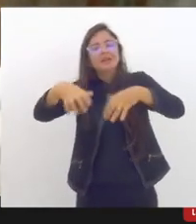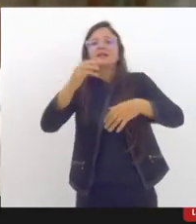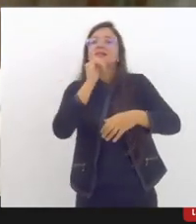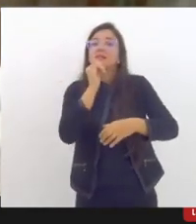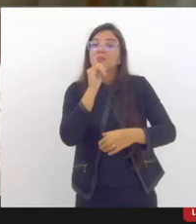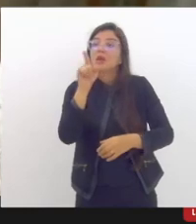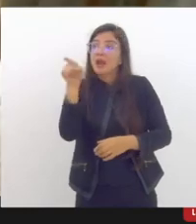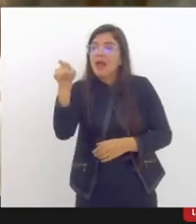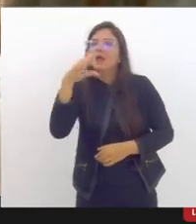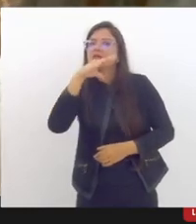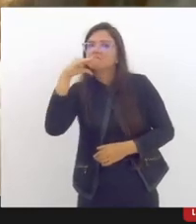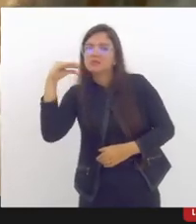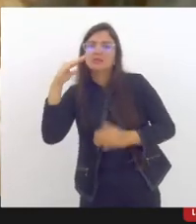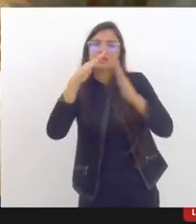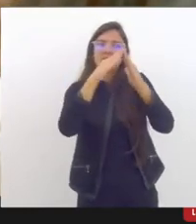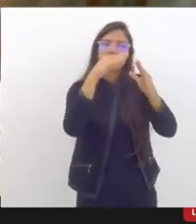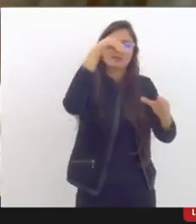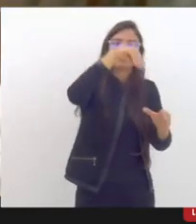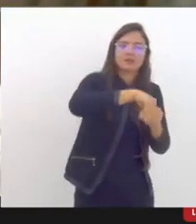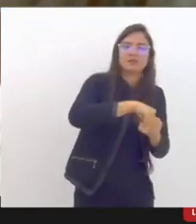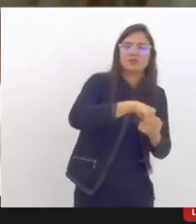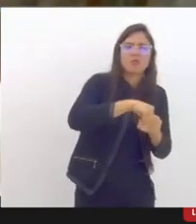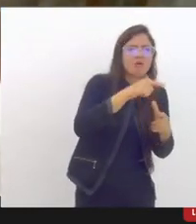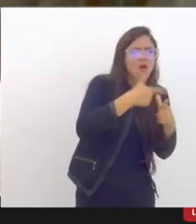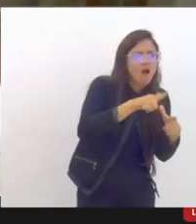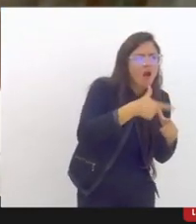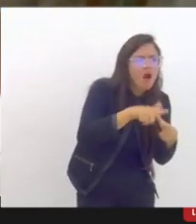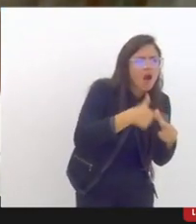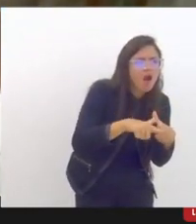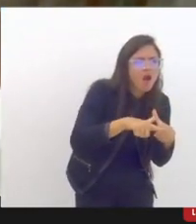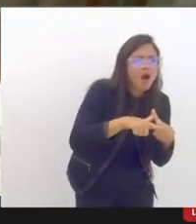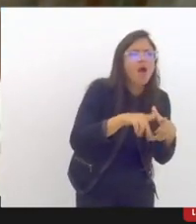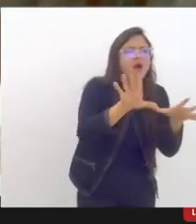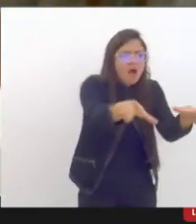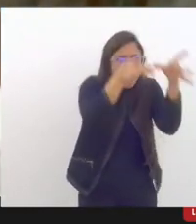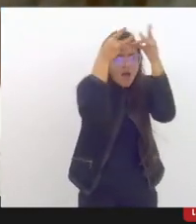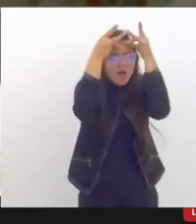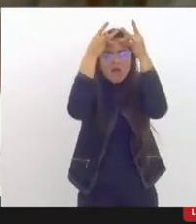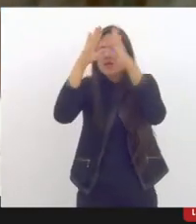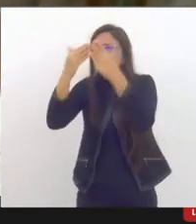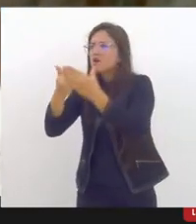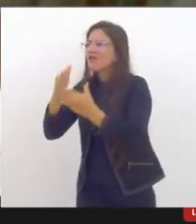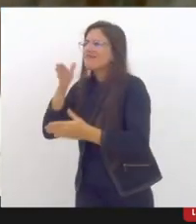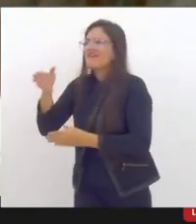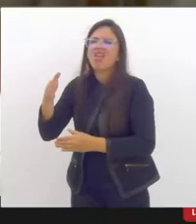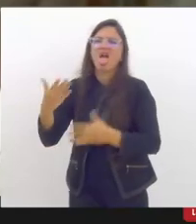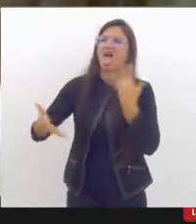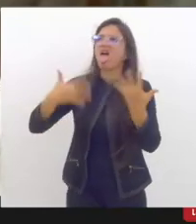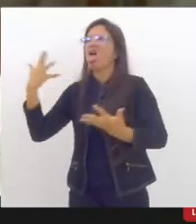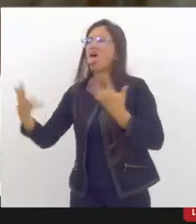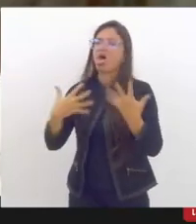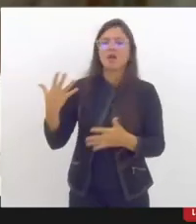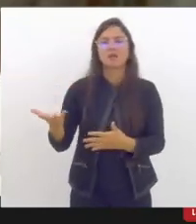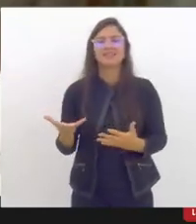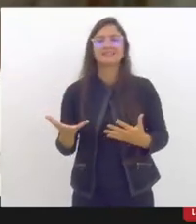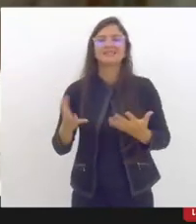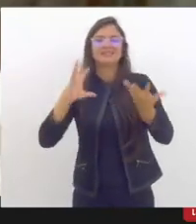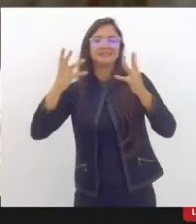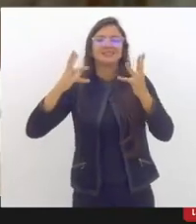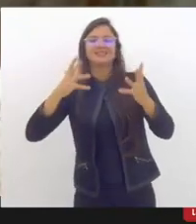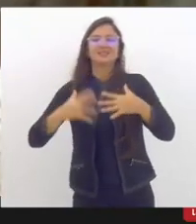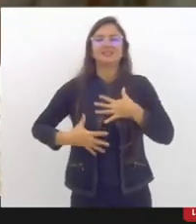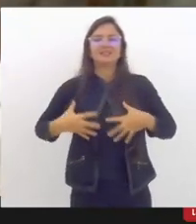desse adolescente e ele chega na escola e mais tudo que está acontecendo no mundo e mais a desigualdade social que aumentou